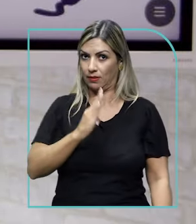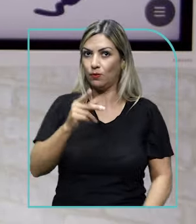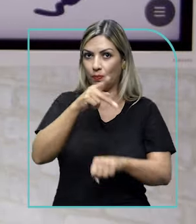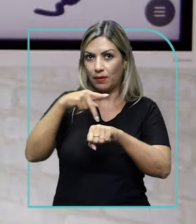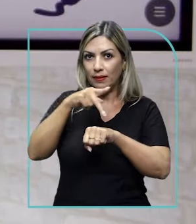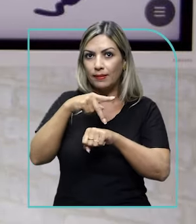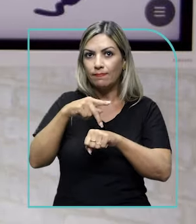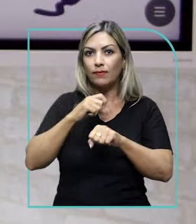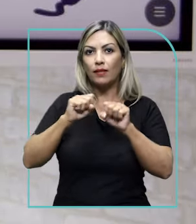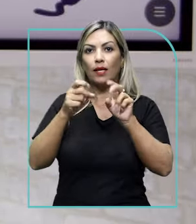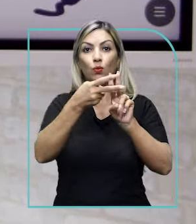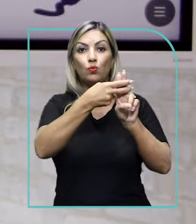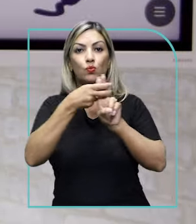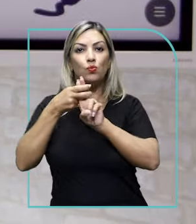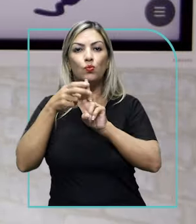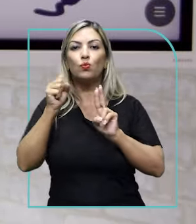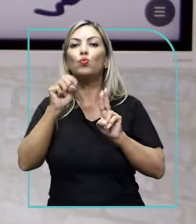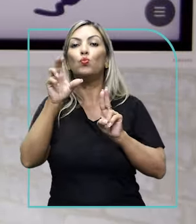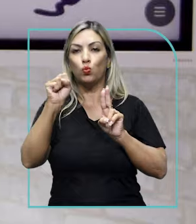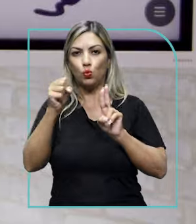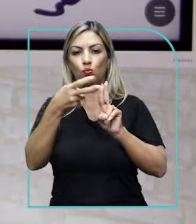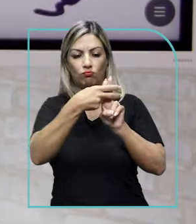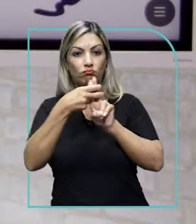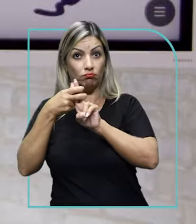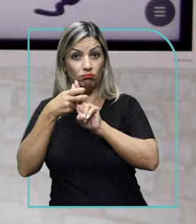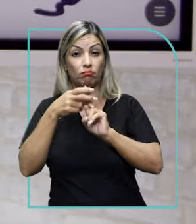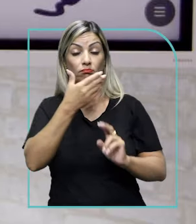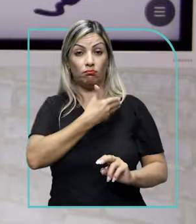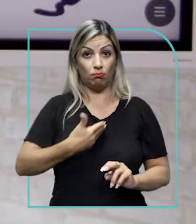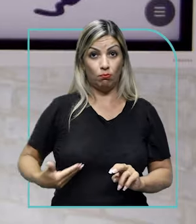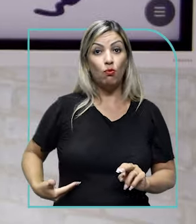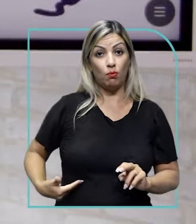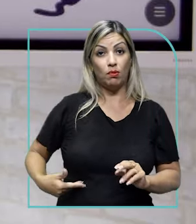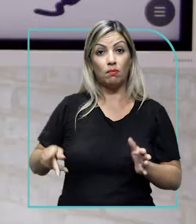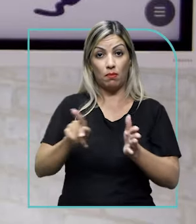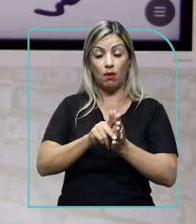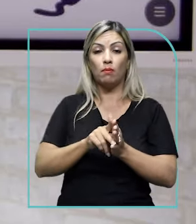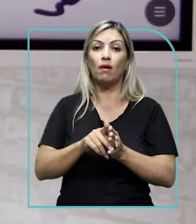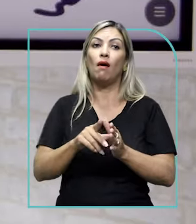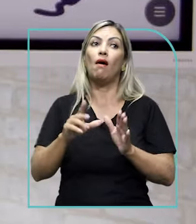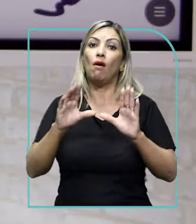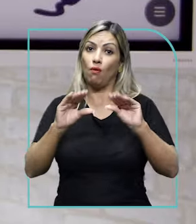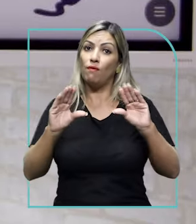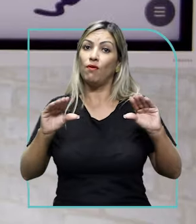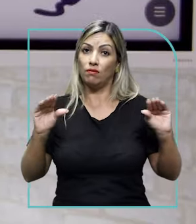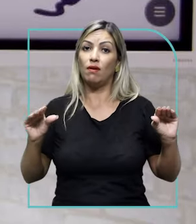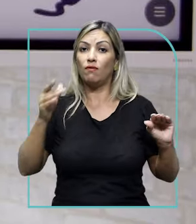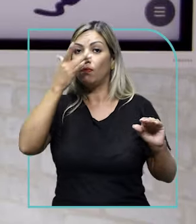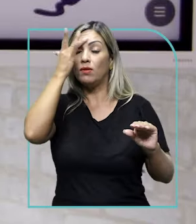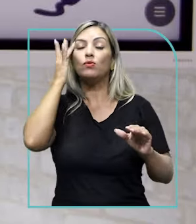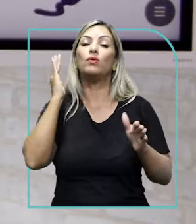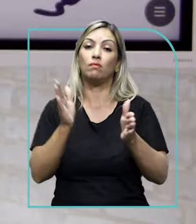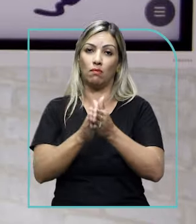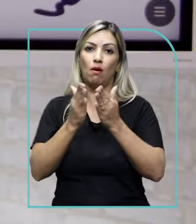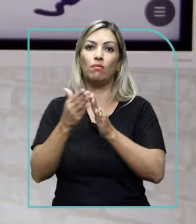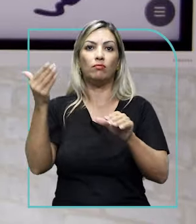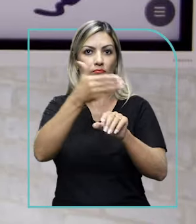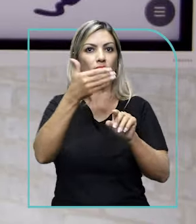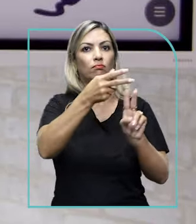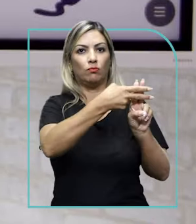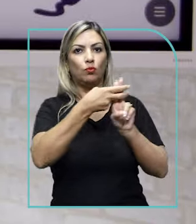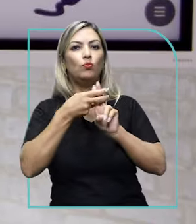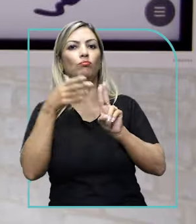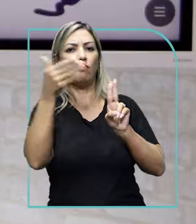nós temos um sistema único de saúde, nós temos saúde pública. Então, isso ainda amenizou para a população mais carente